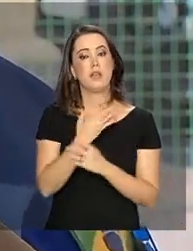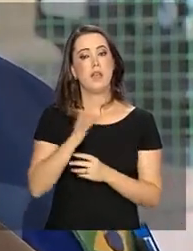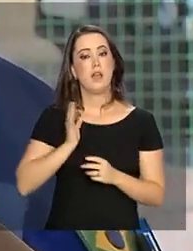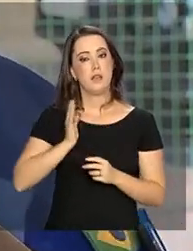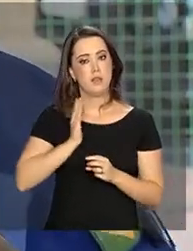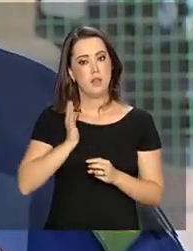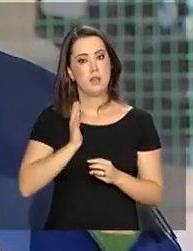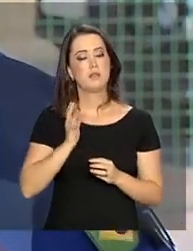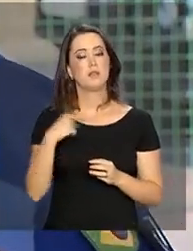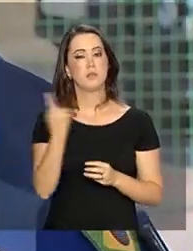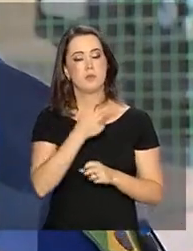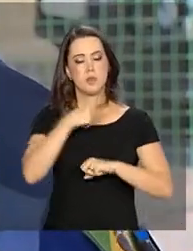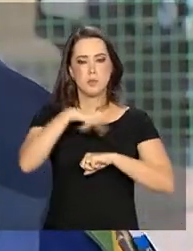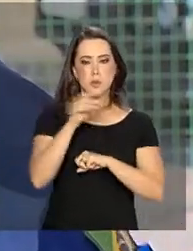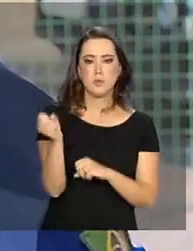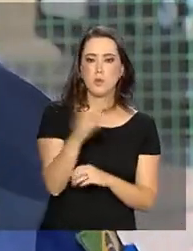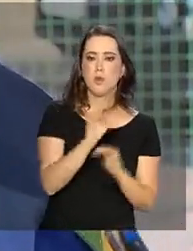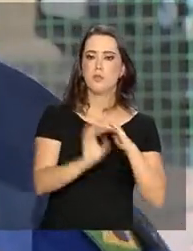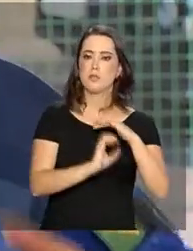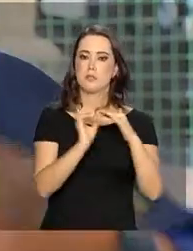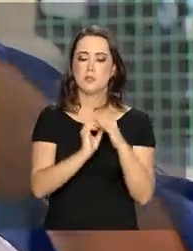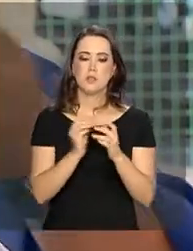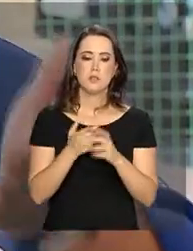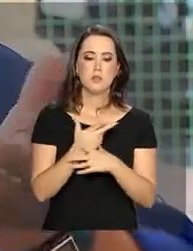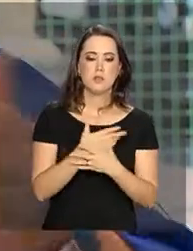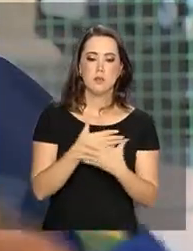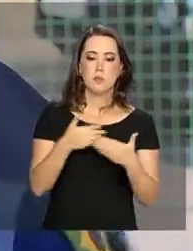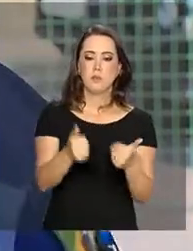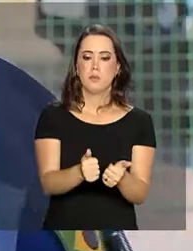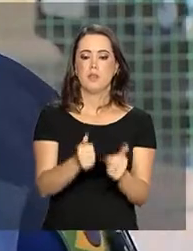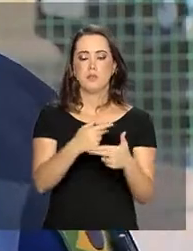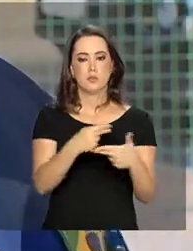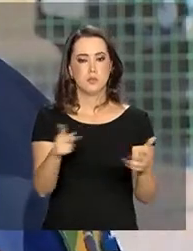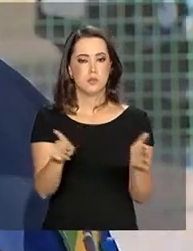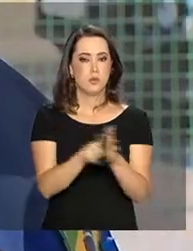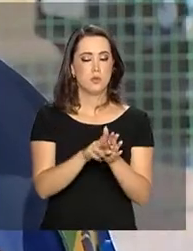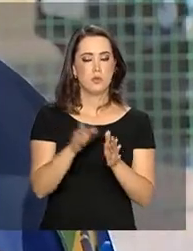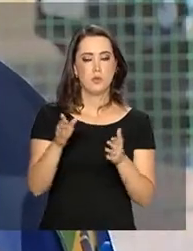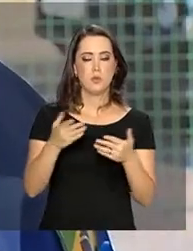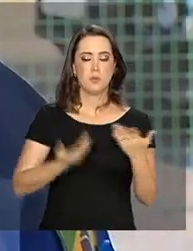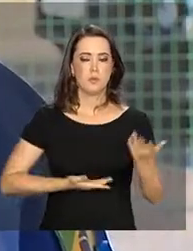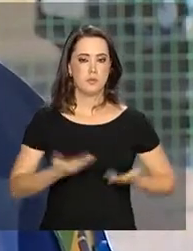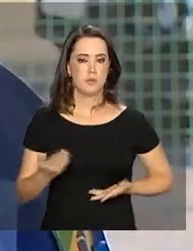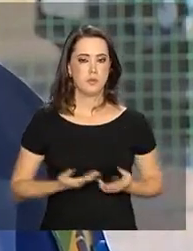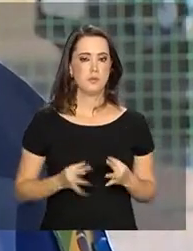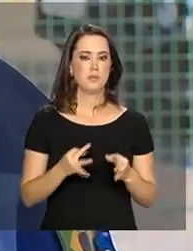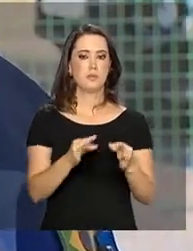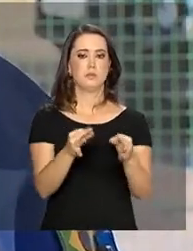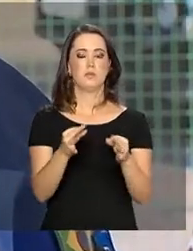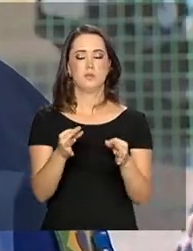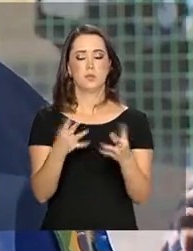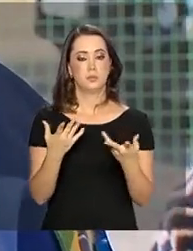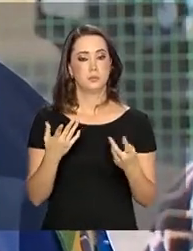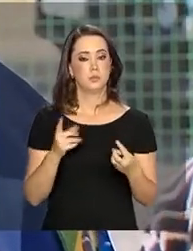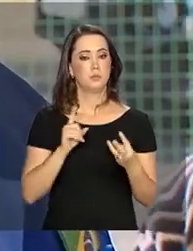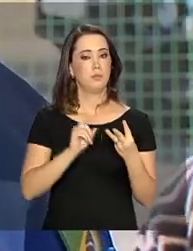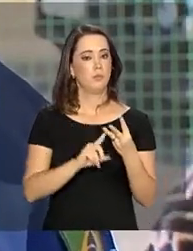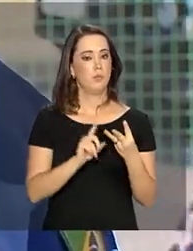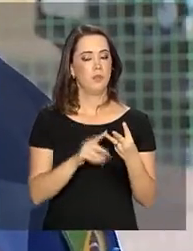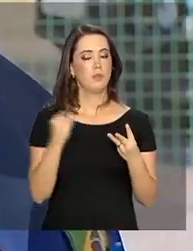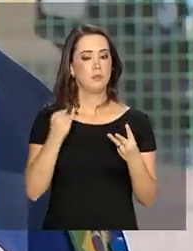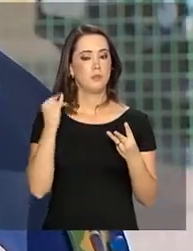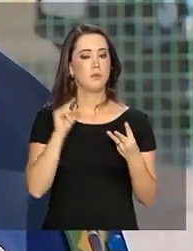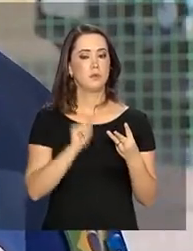novas empresas, startups, melhoria de produtos e serviços ligados à Ciência e Tecnologia. E uma terceira,